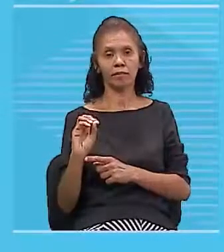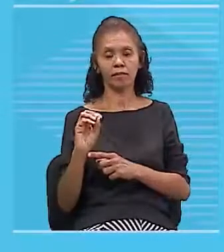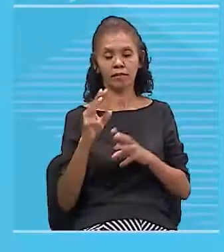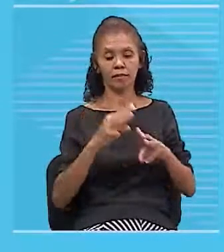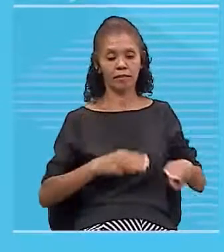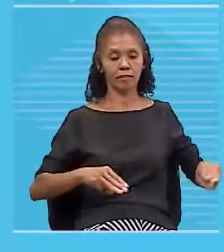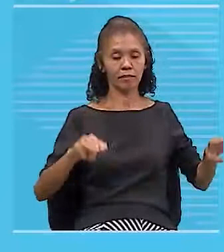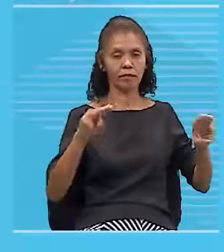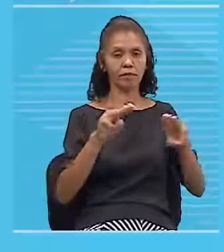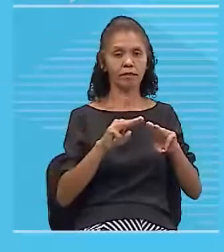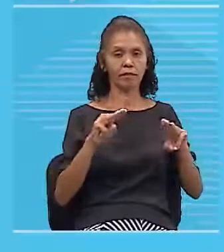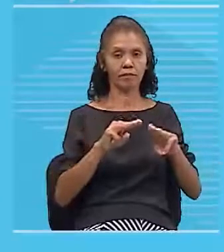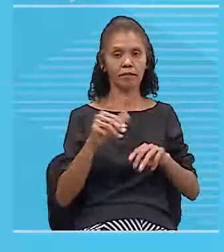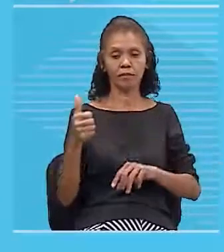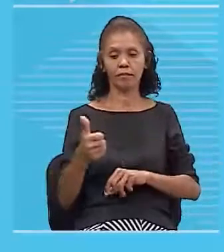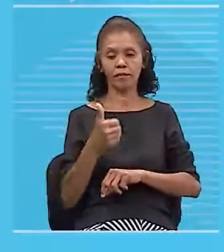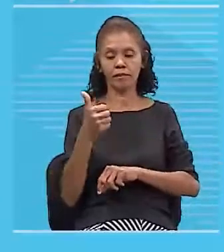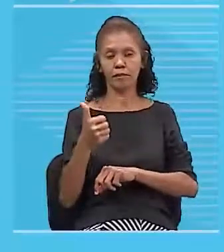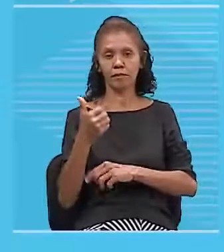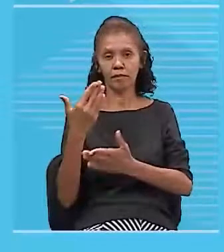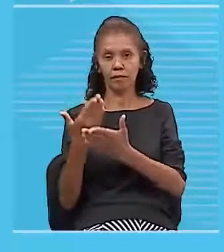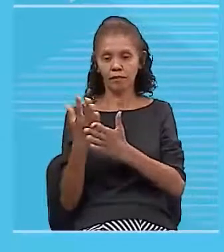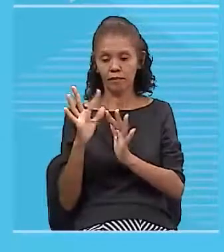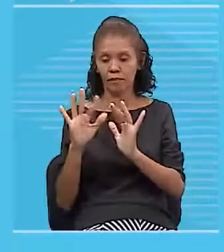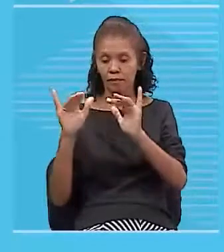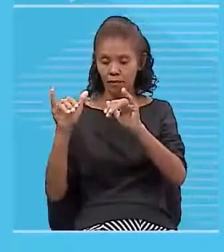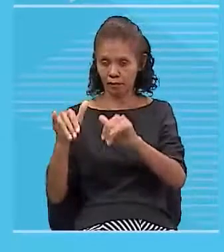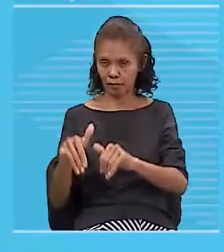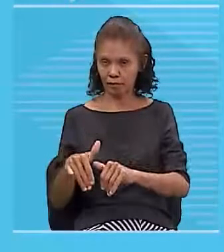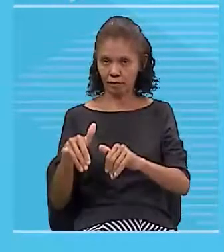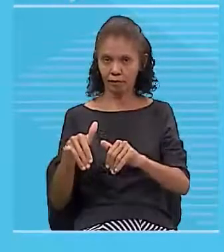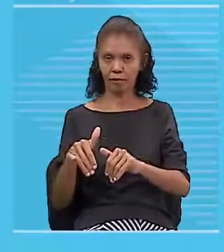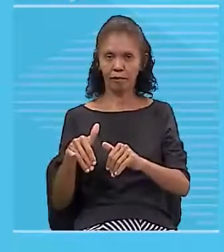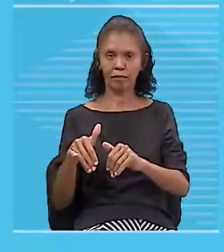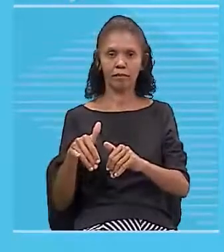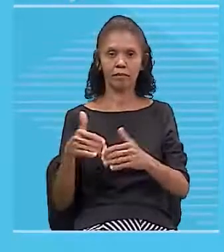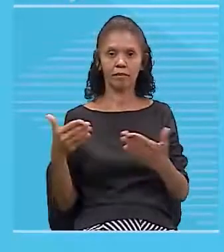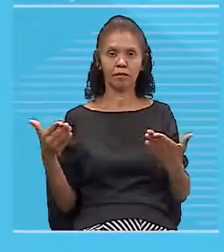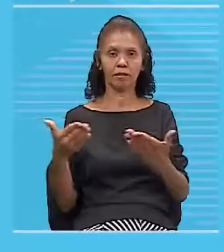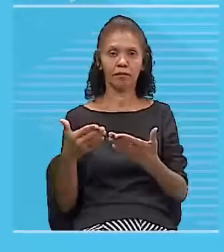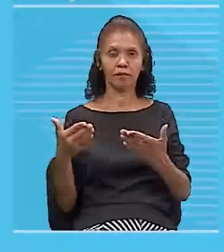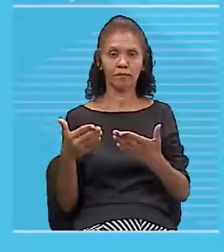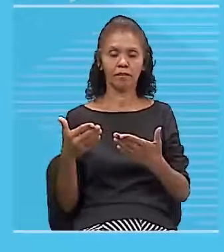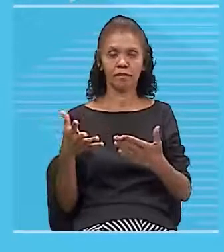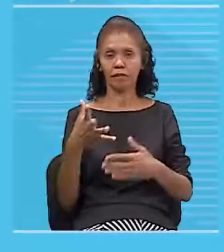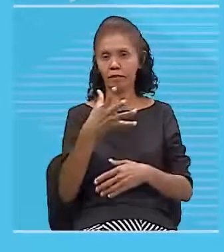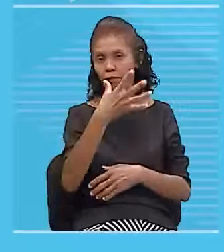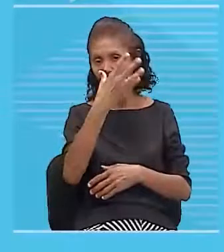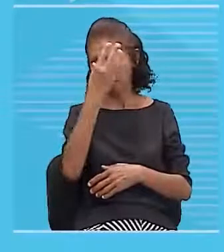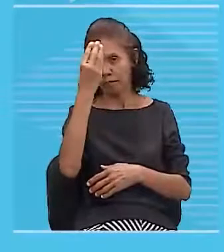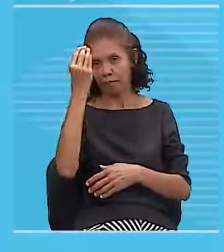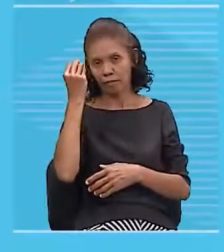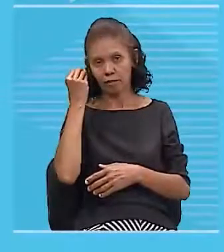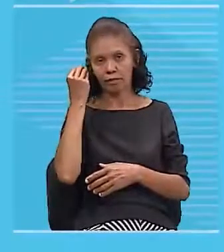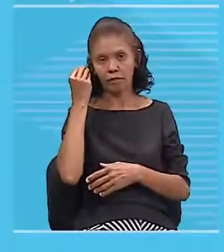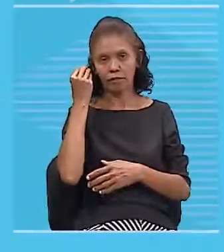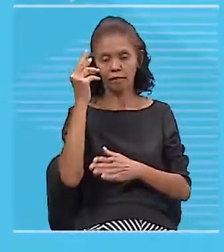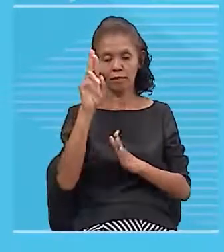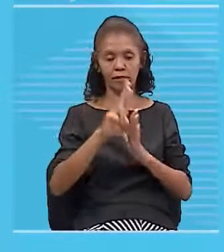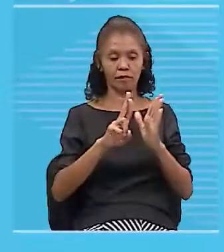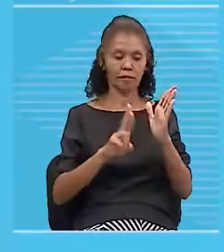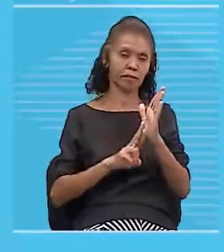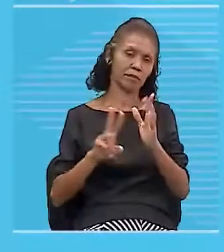a gente finaliza por aqui, jovens. Não esqueça sempre de trabalhar com a regrinha da mão